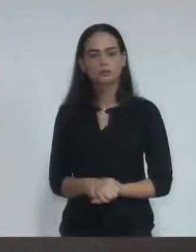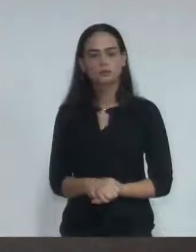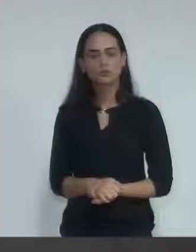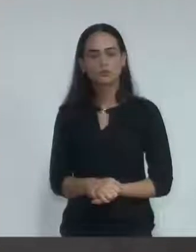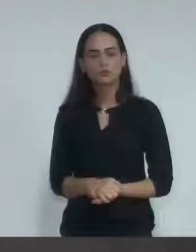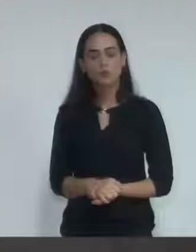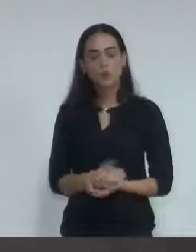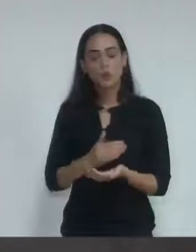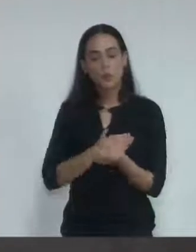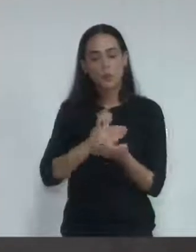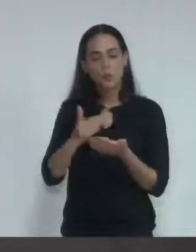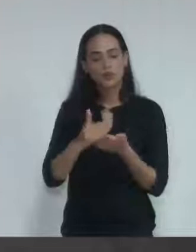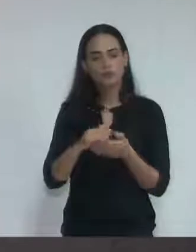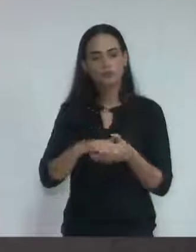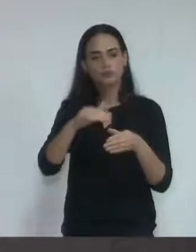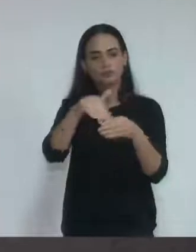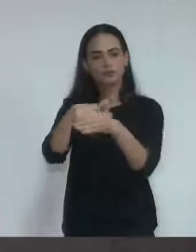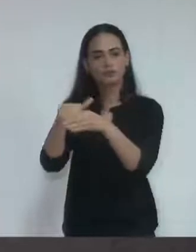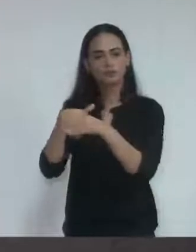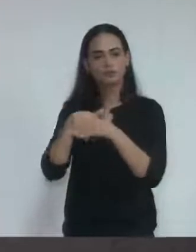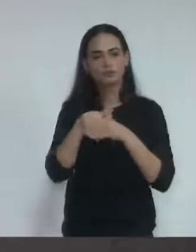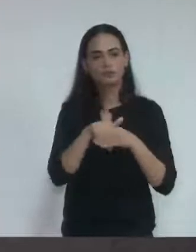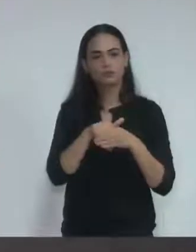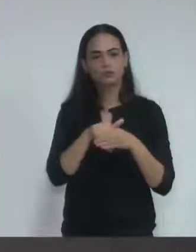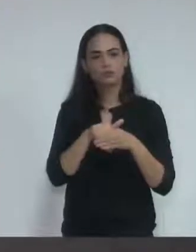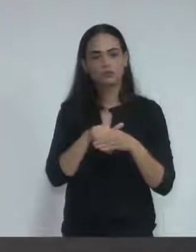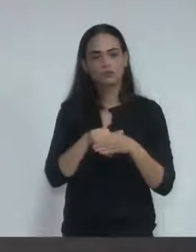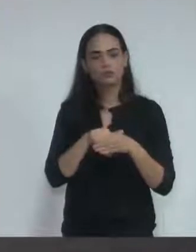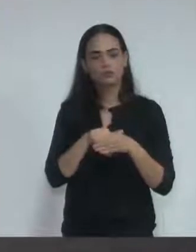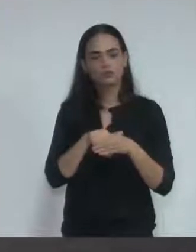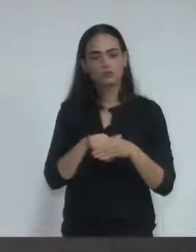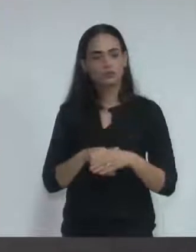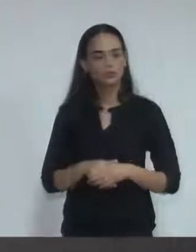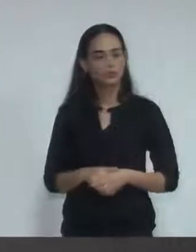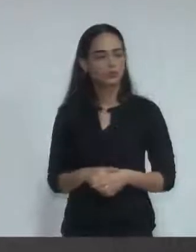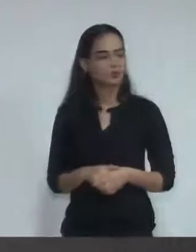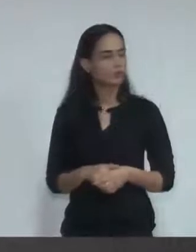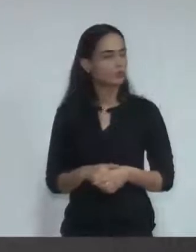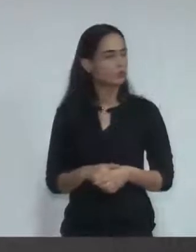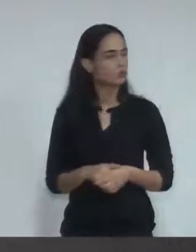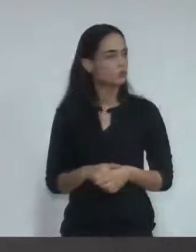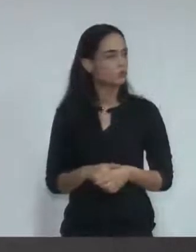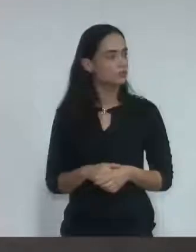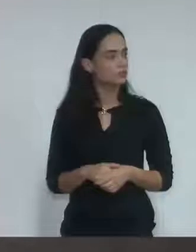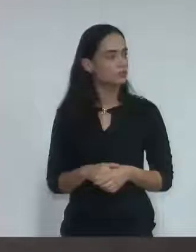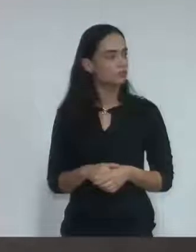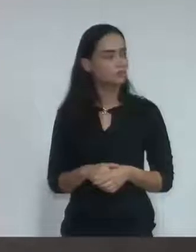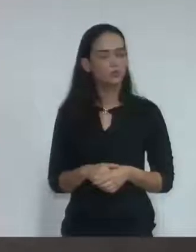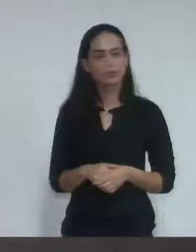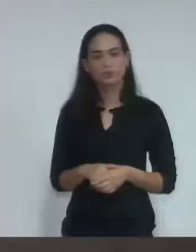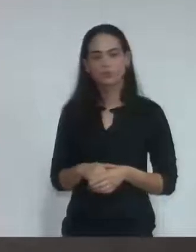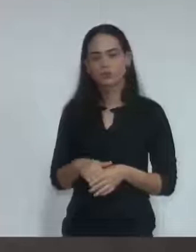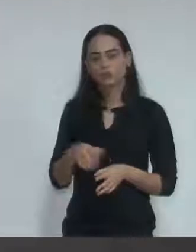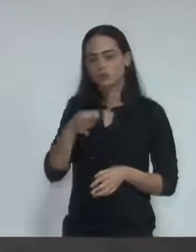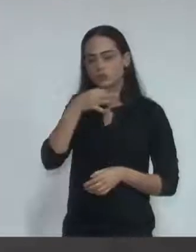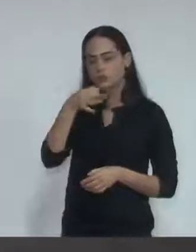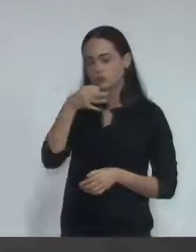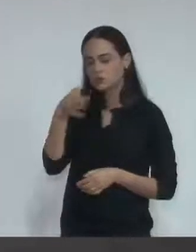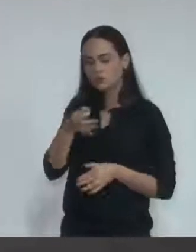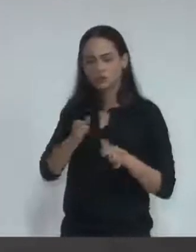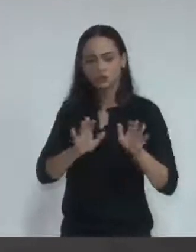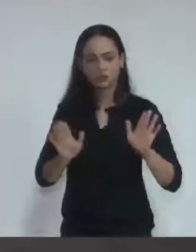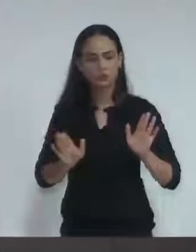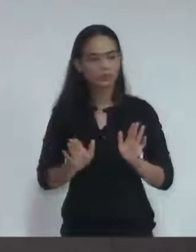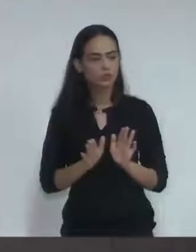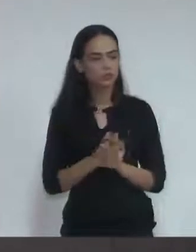Está em votação única a moção número... Sr. Presidente, como não houve mais discussões, eu solicito que todas pudessem